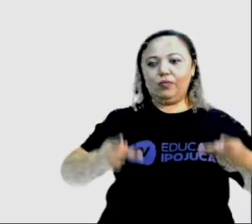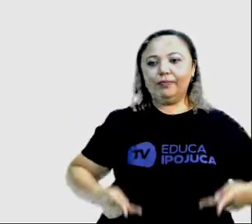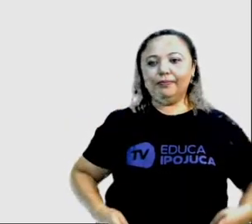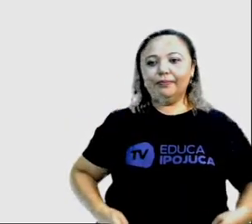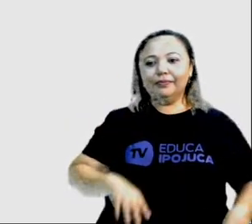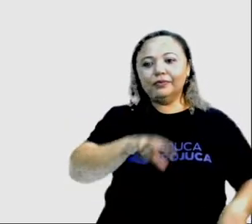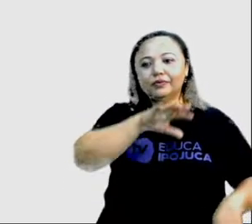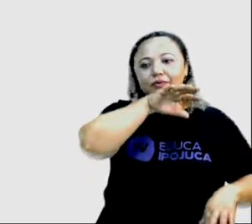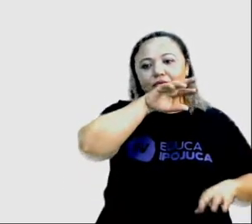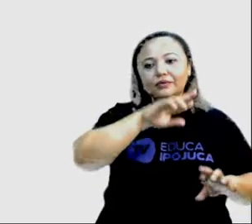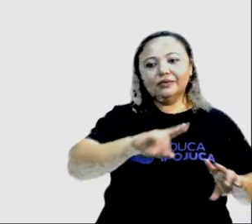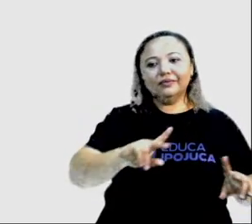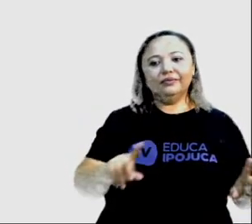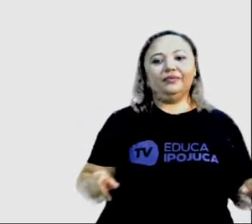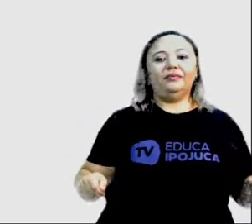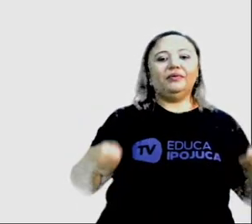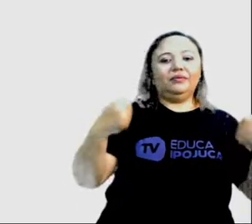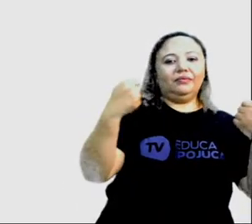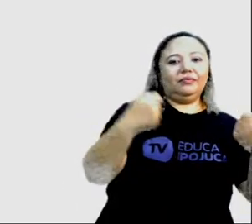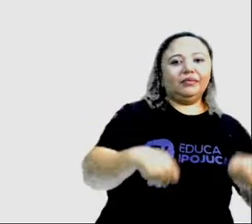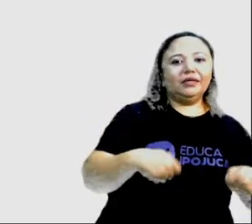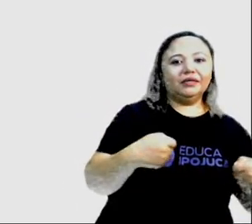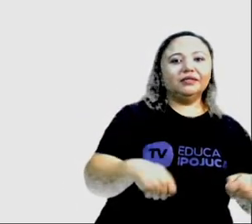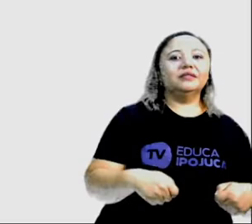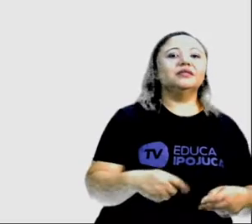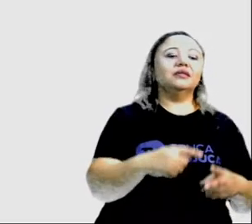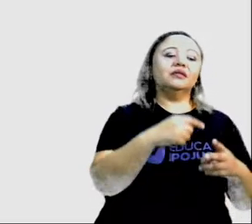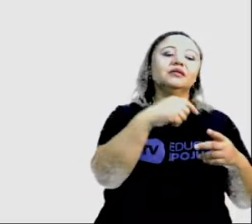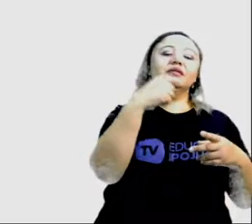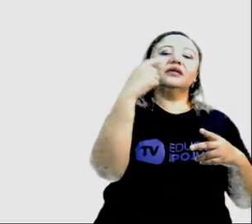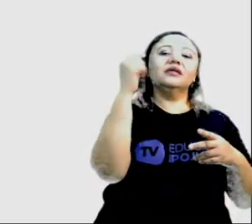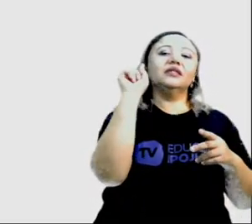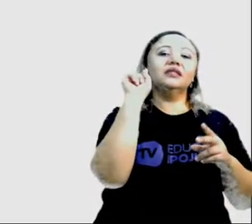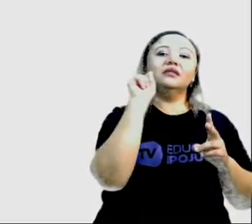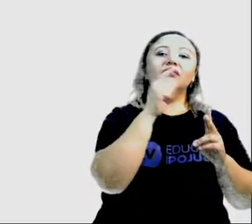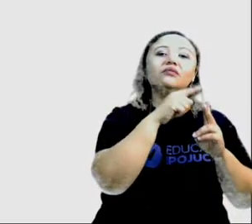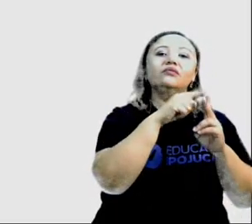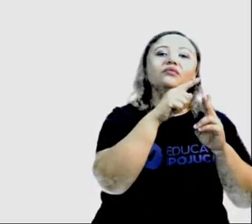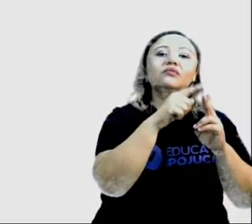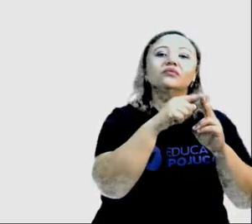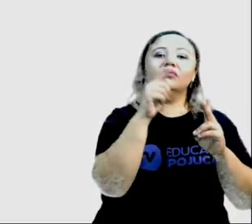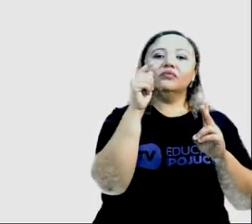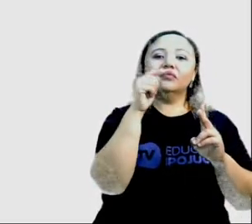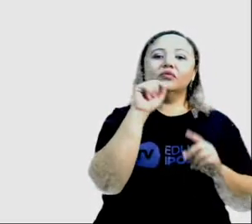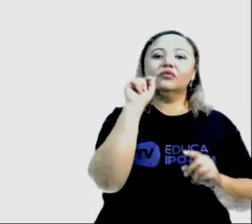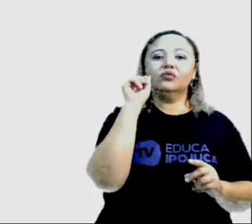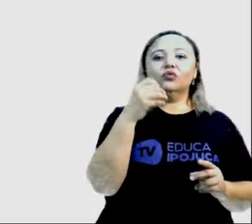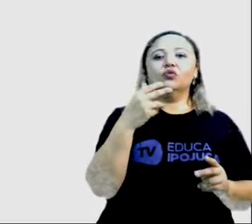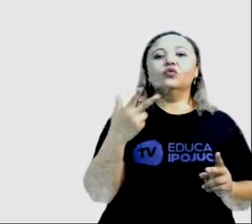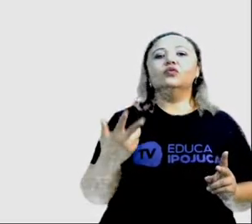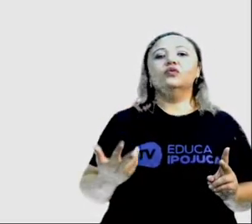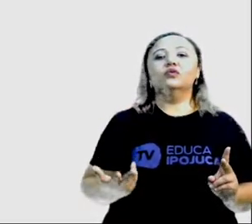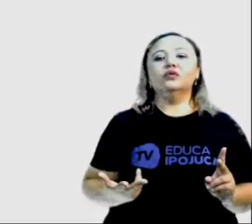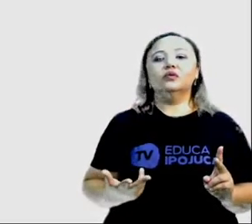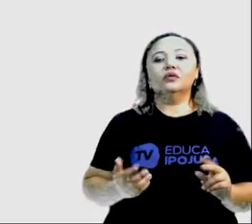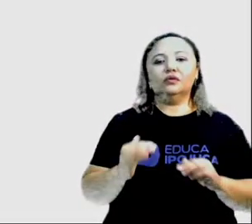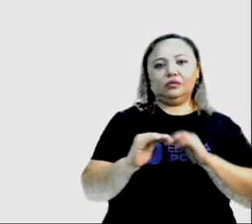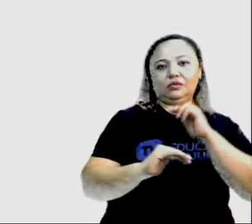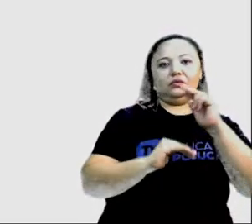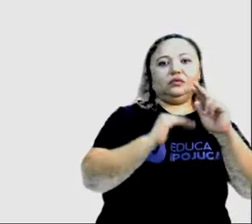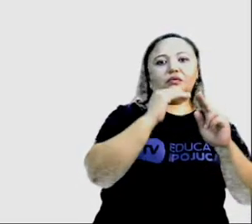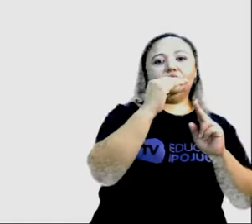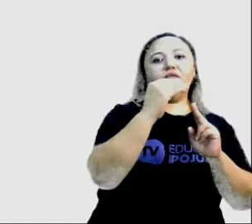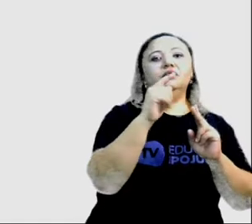seres humanos aqui na Terra. Ela precisa de dois elementos, né, para o desenvolvimento.